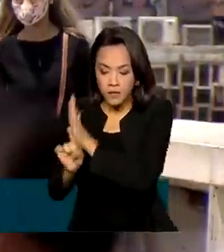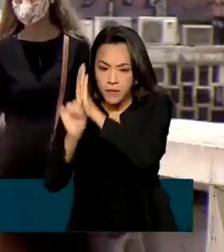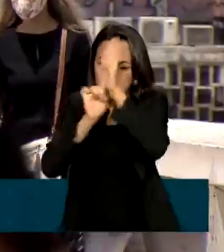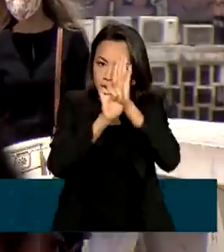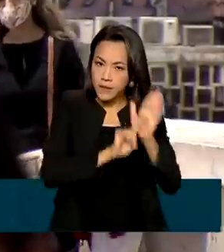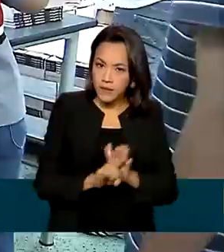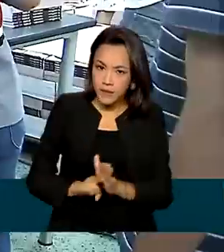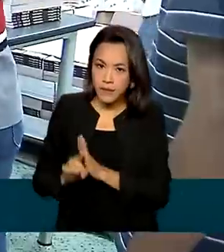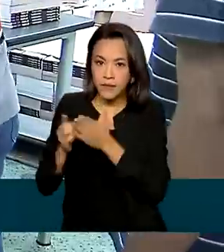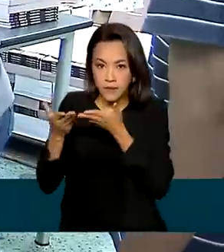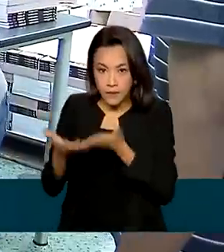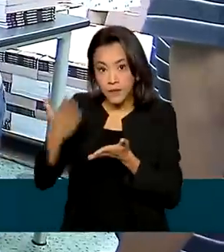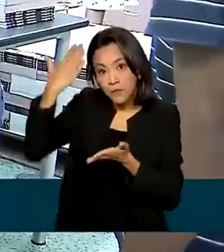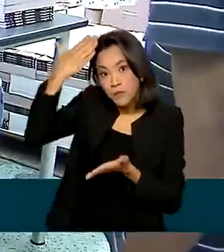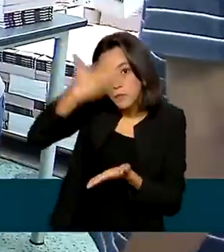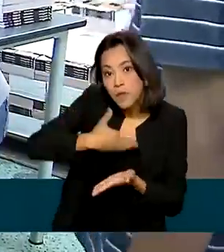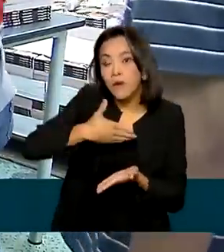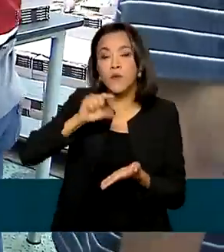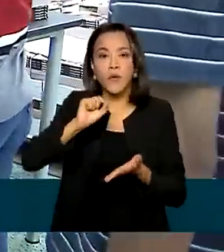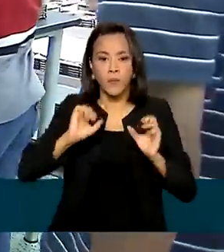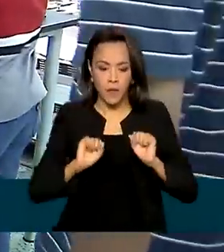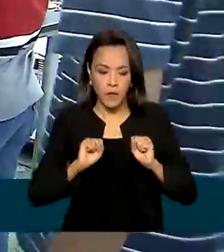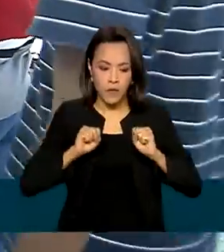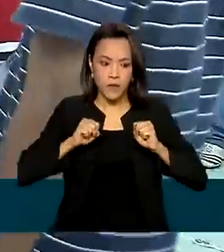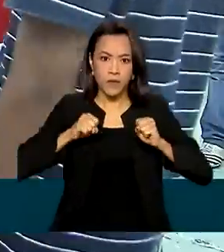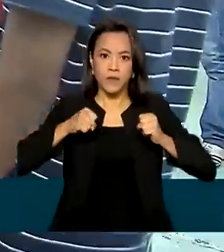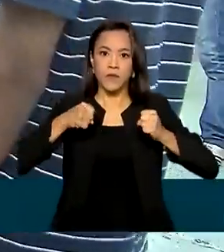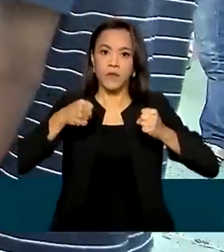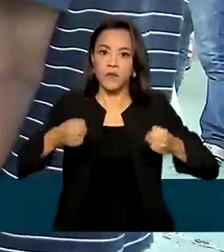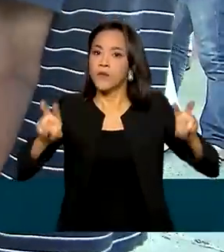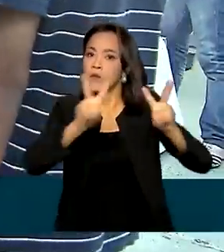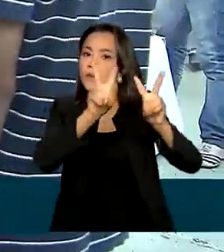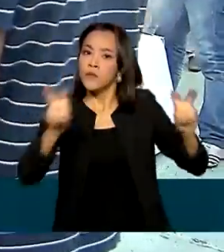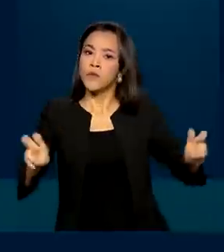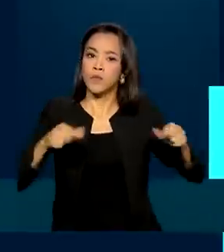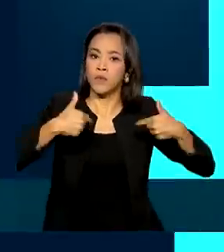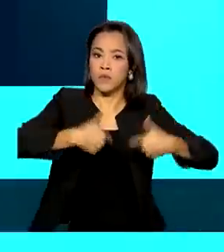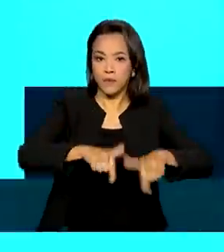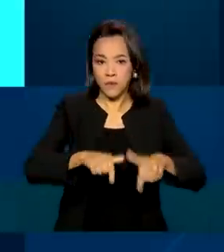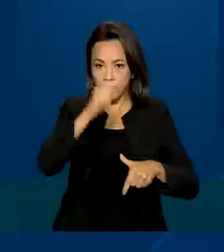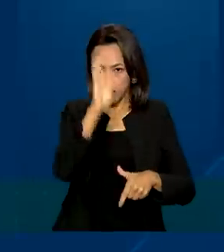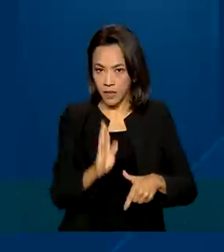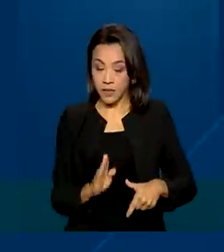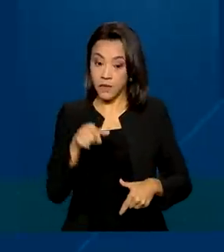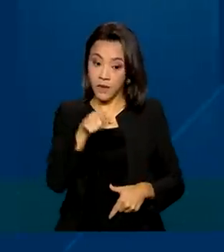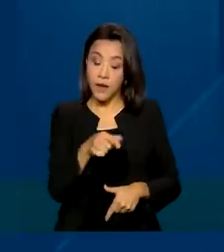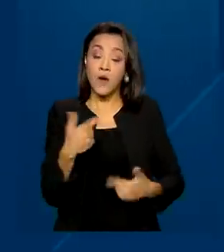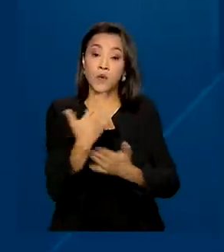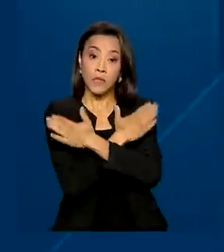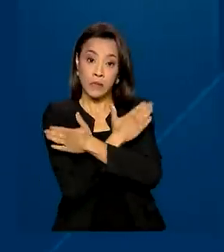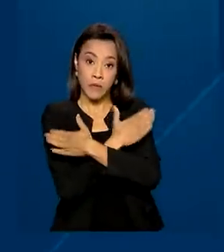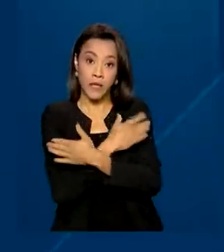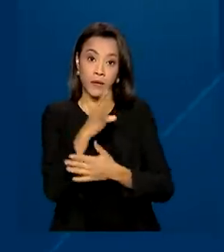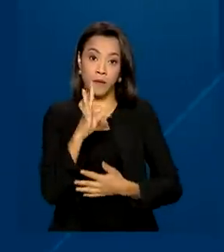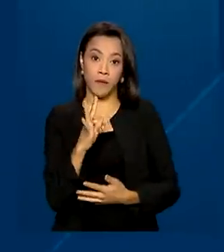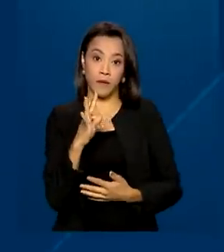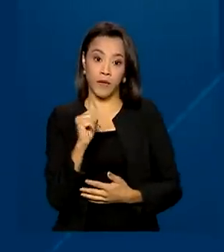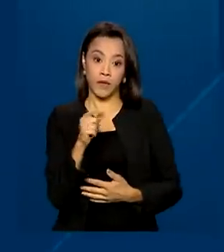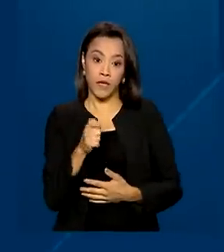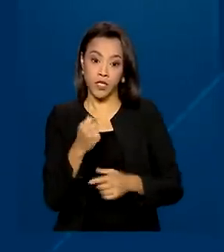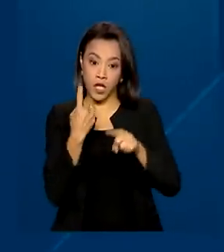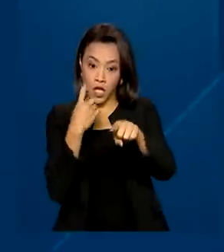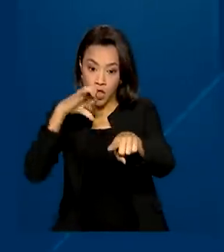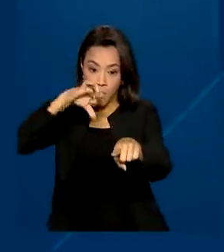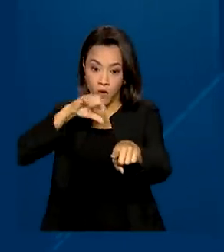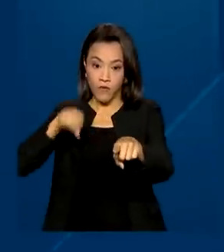domicílios contínua mostram uma recuperação do mercado de trabalho no Brasil. A taxa de desemprego ficou em 9,8